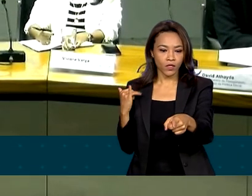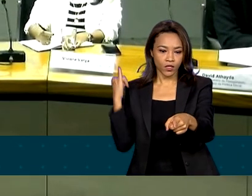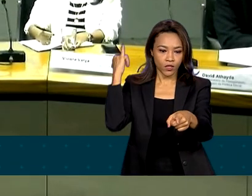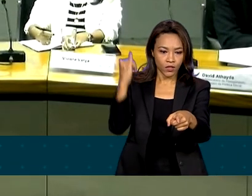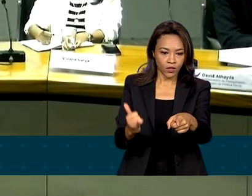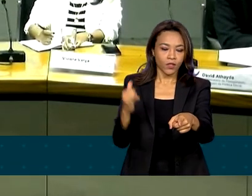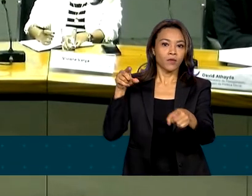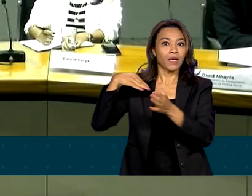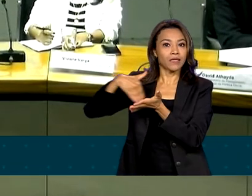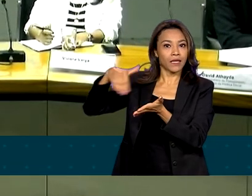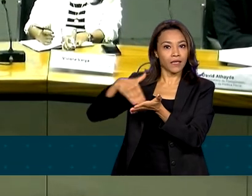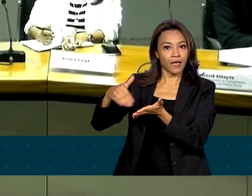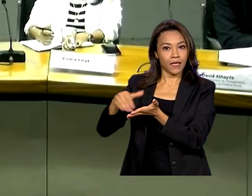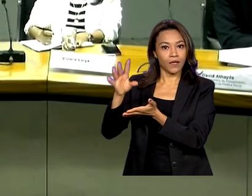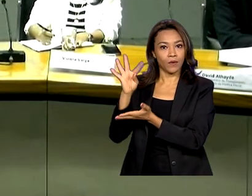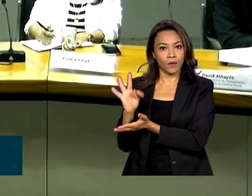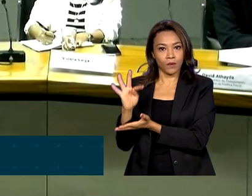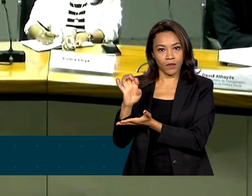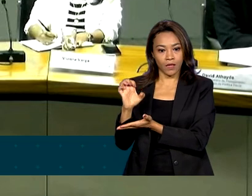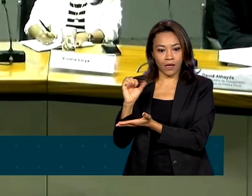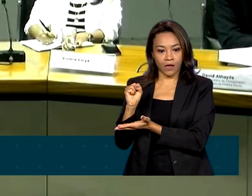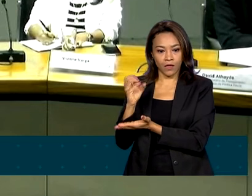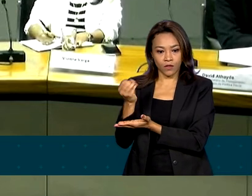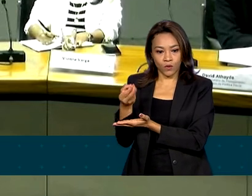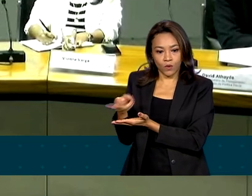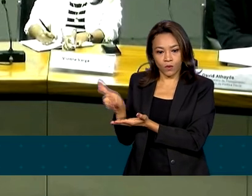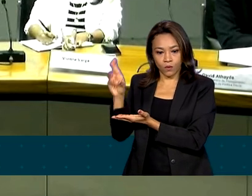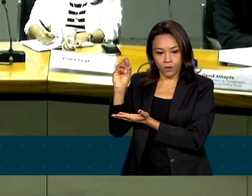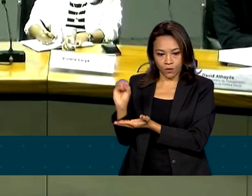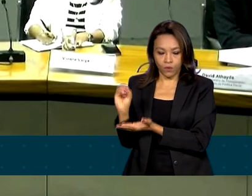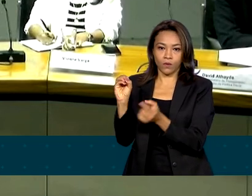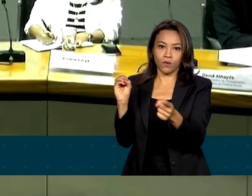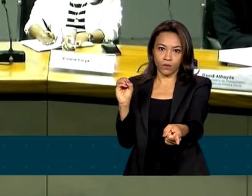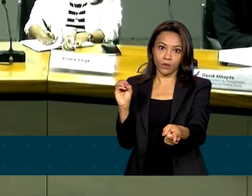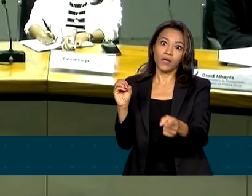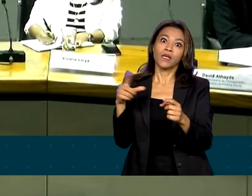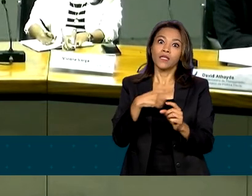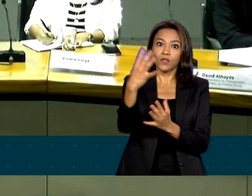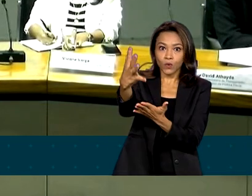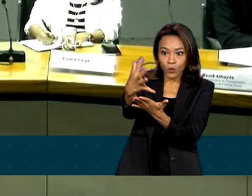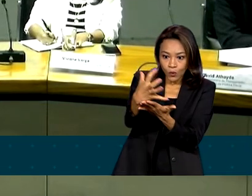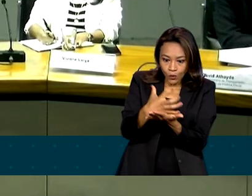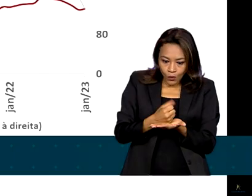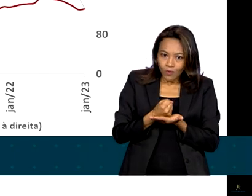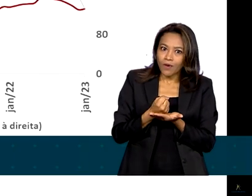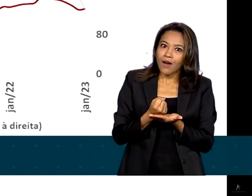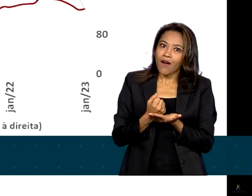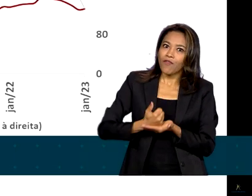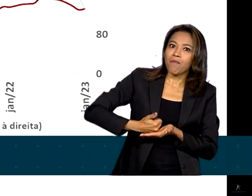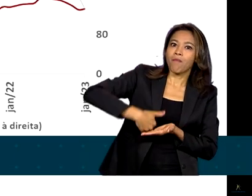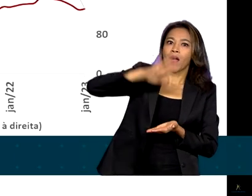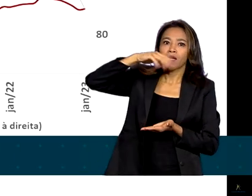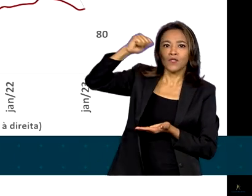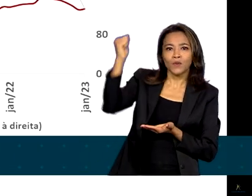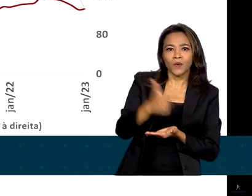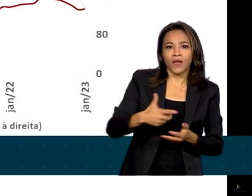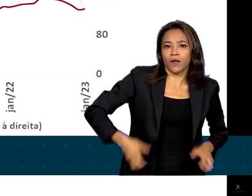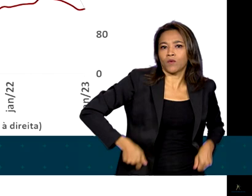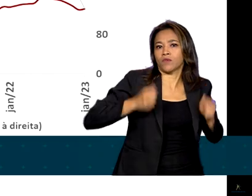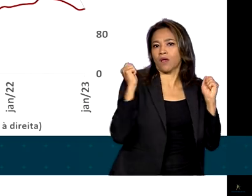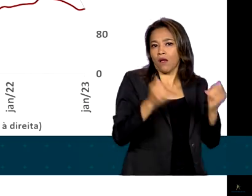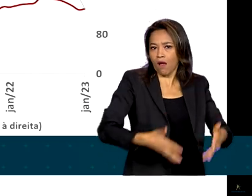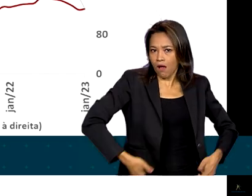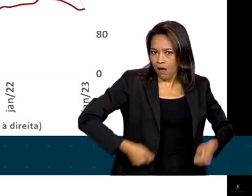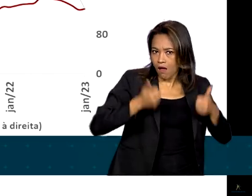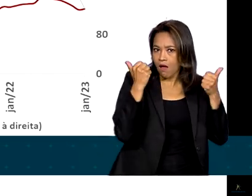do Tesouro Nacional. Isso significa que as receitas superaram as despesas. Janeiro é sempre um mês que